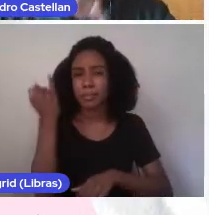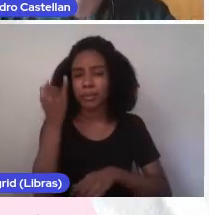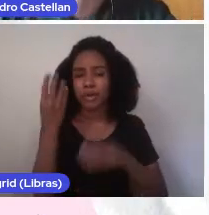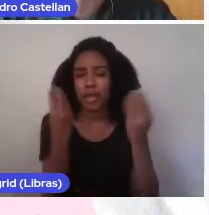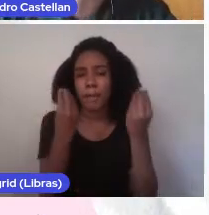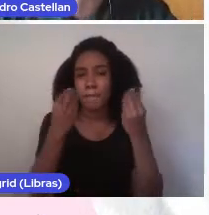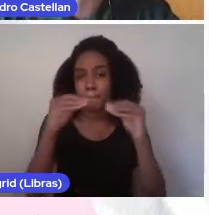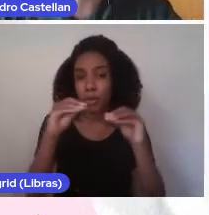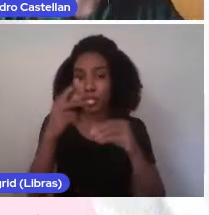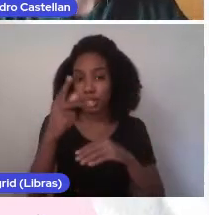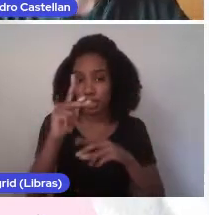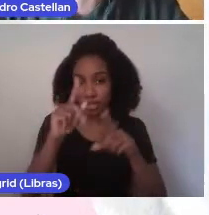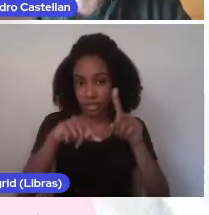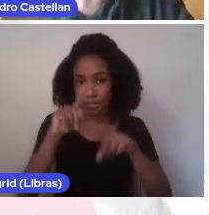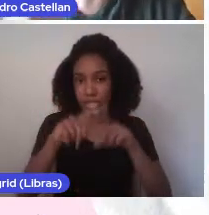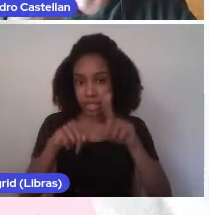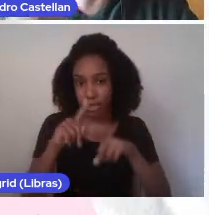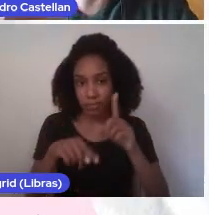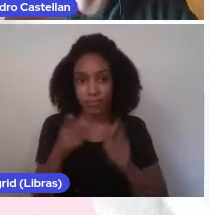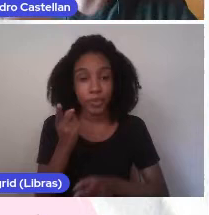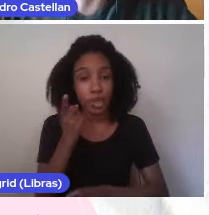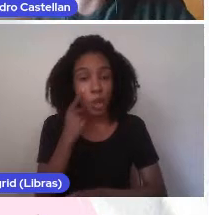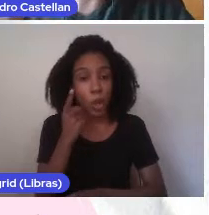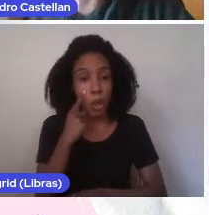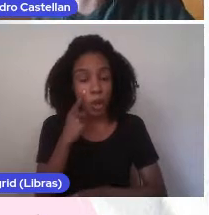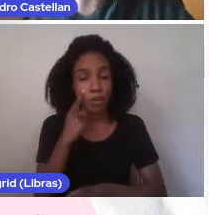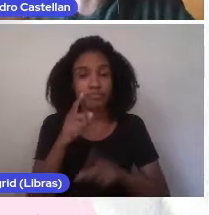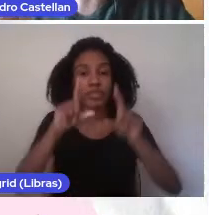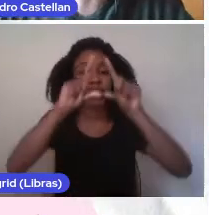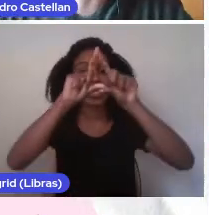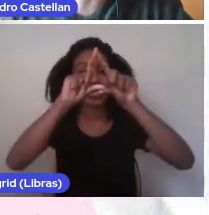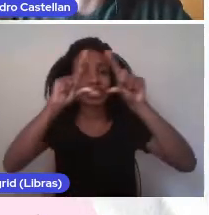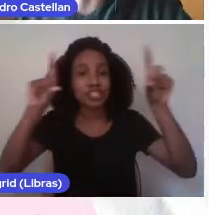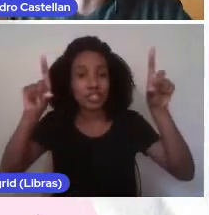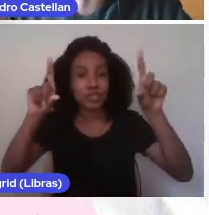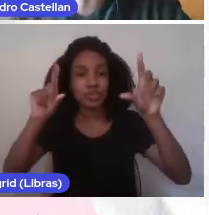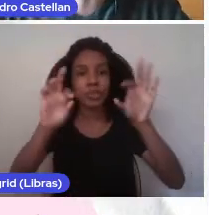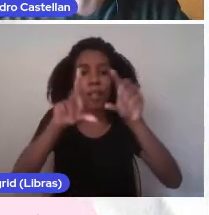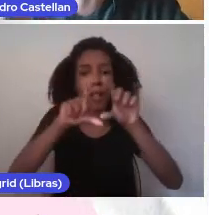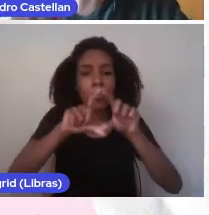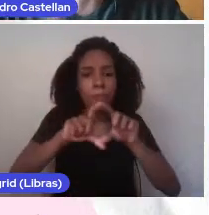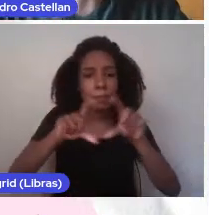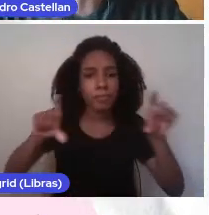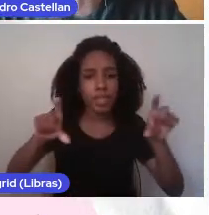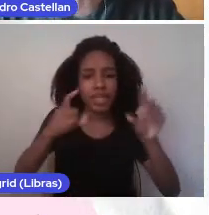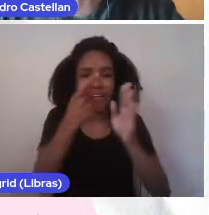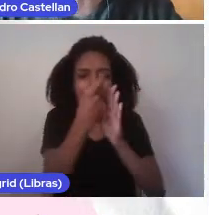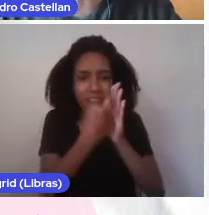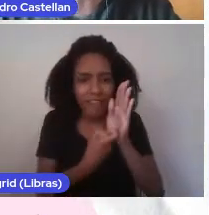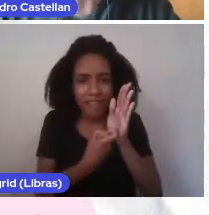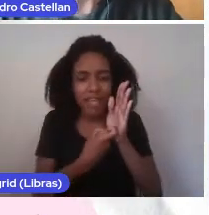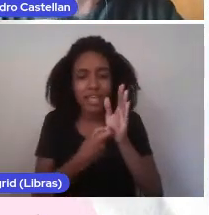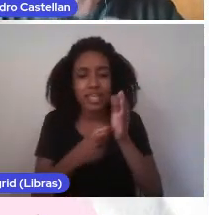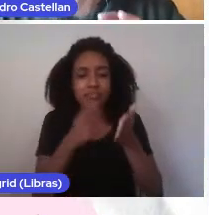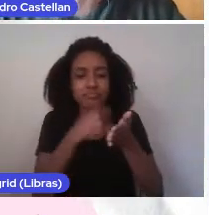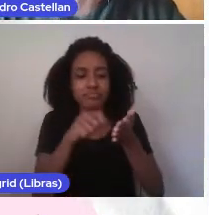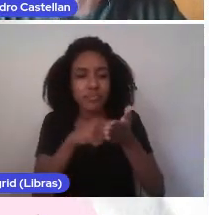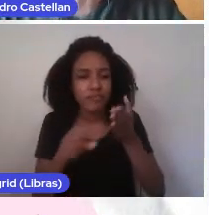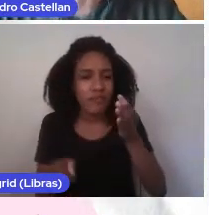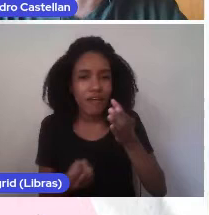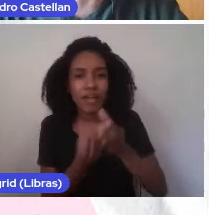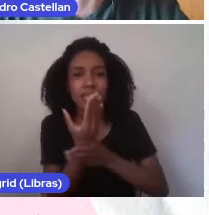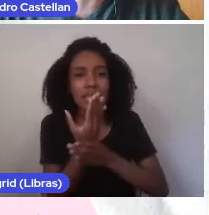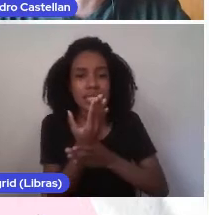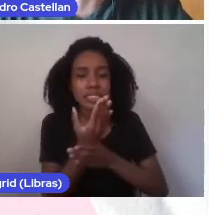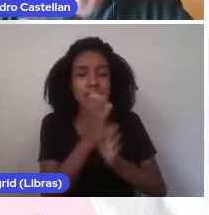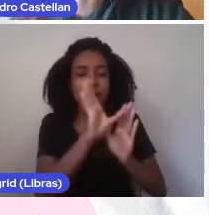seu material. Vejamos. Pedimos o título, linha fina, autoria e mini currículo. Vamos falar